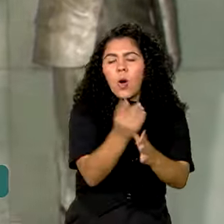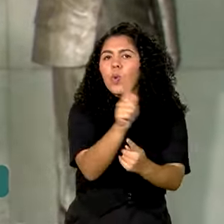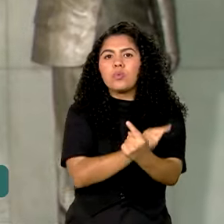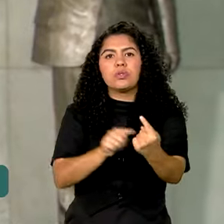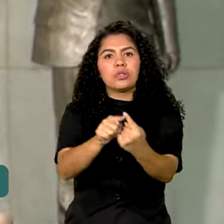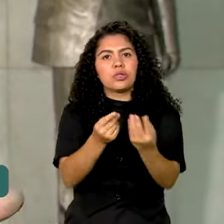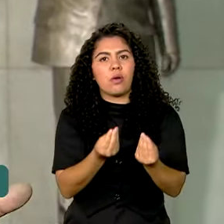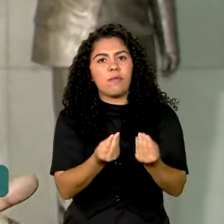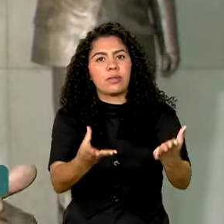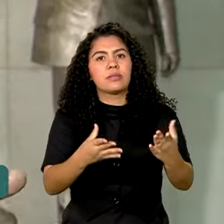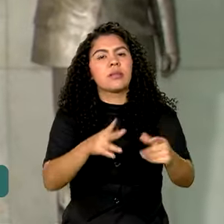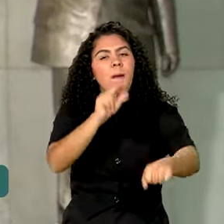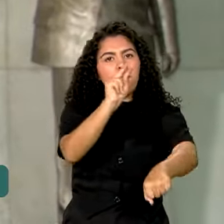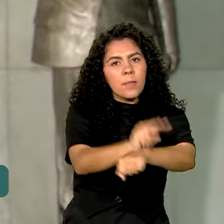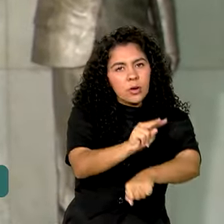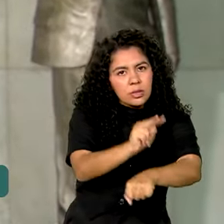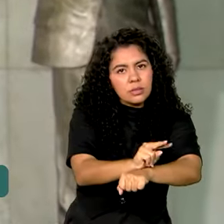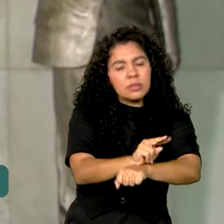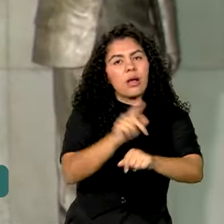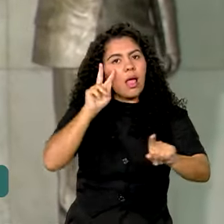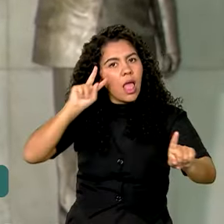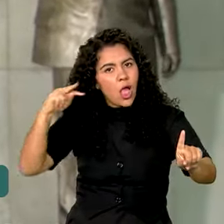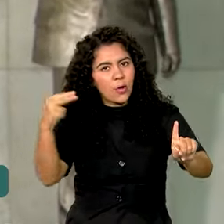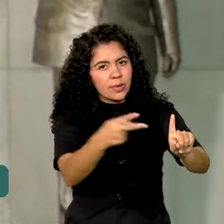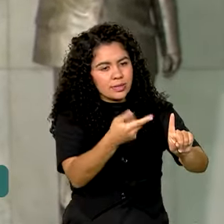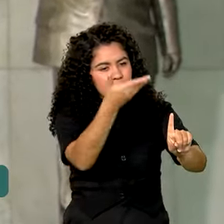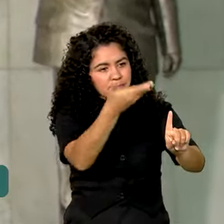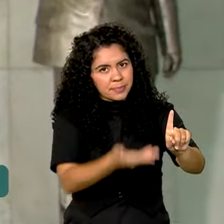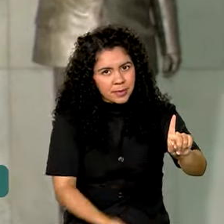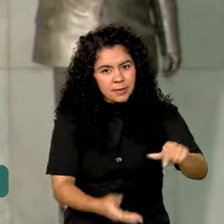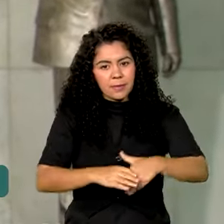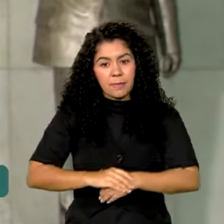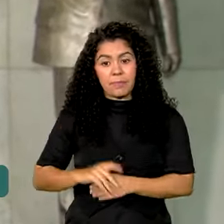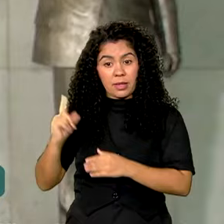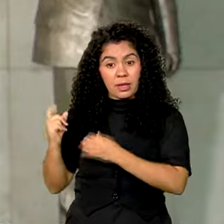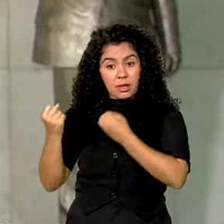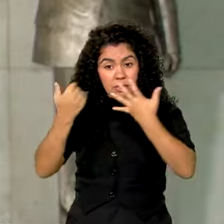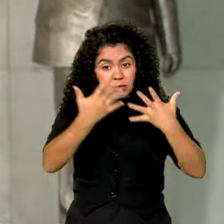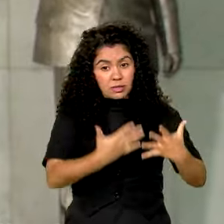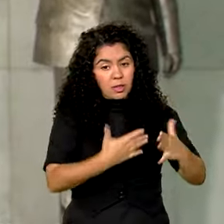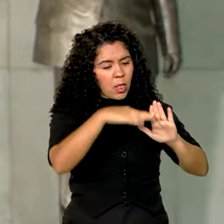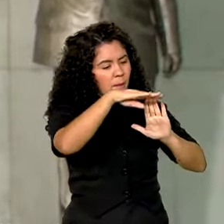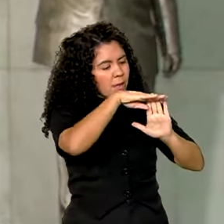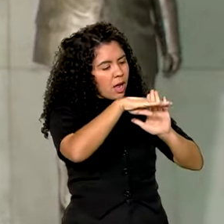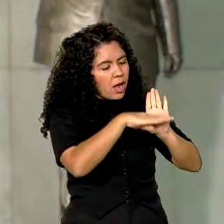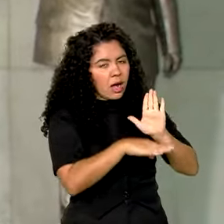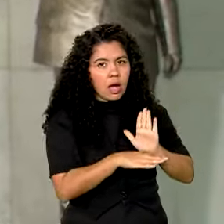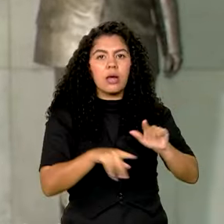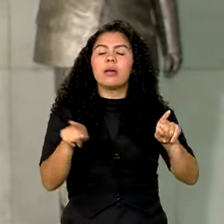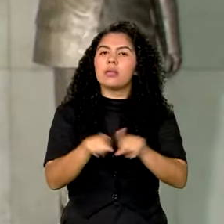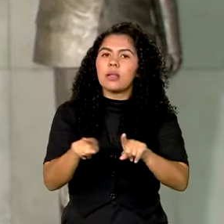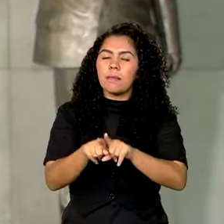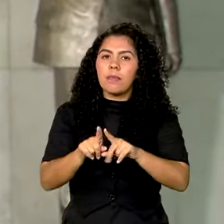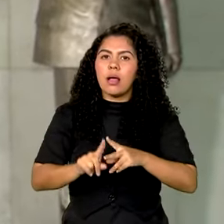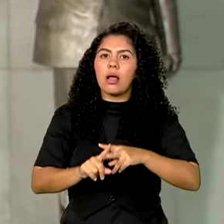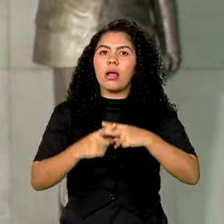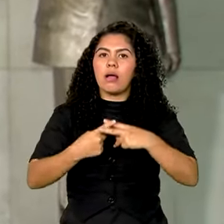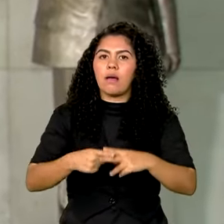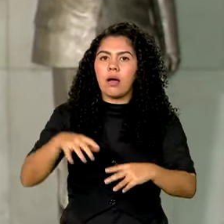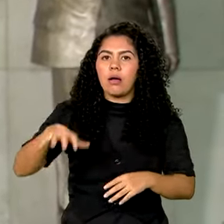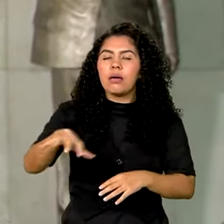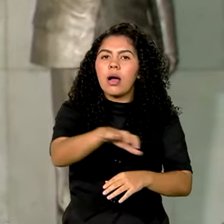e reconhecimento a esses brasileiros. Desde os programas de reforma das casas de acolhimento das pessoas